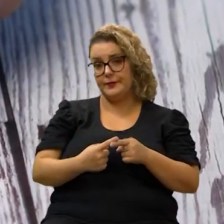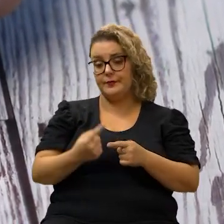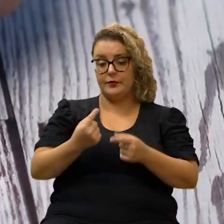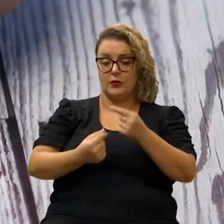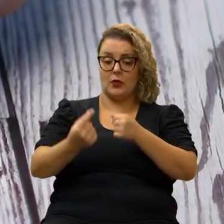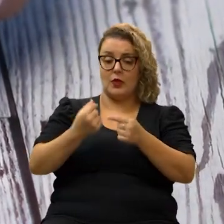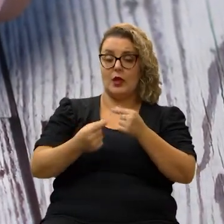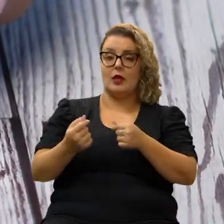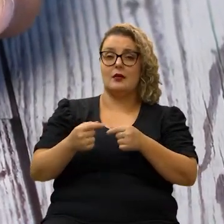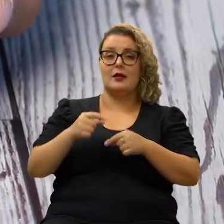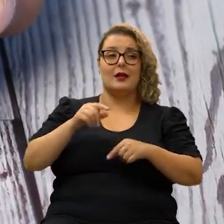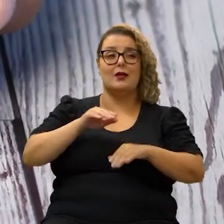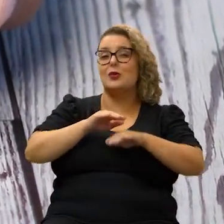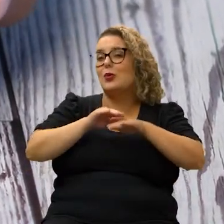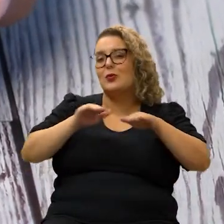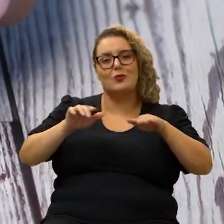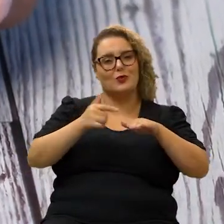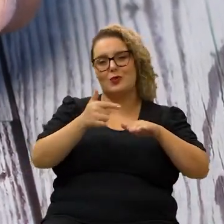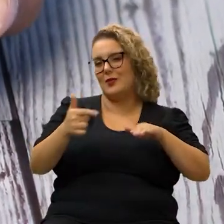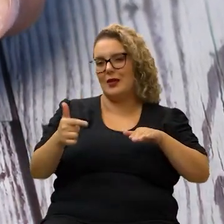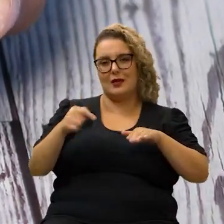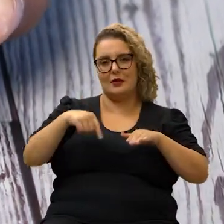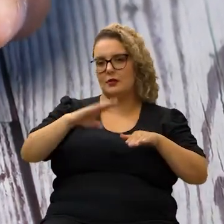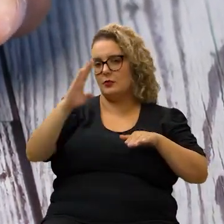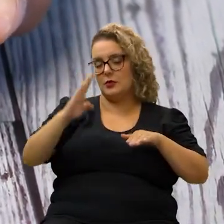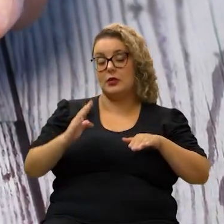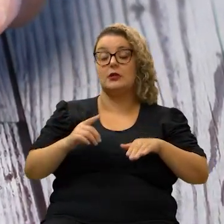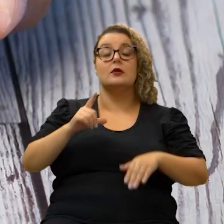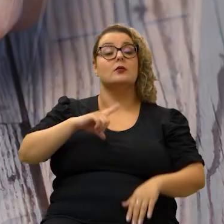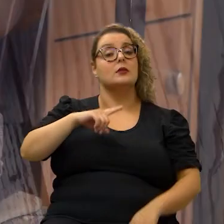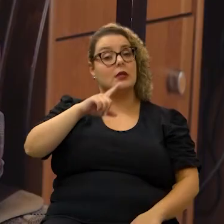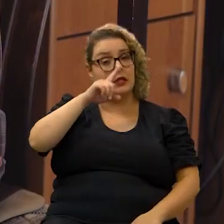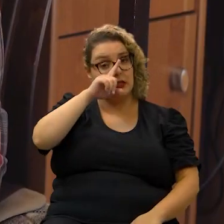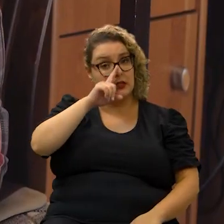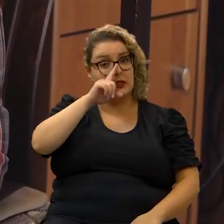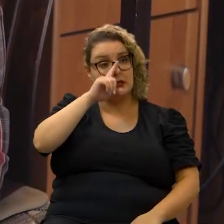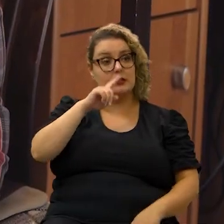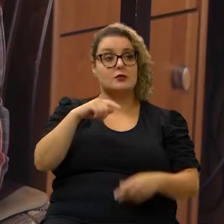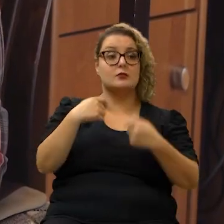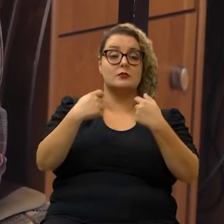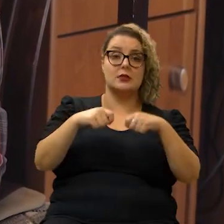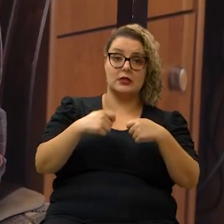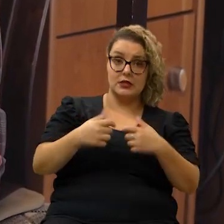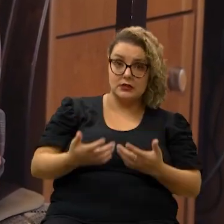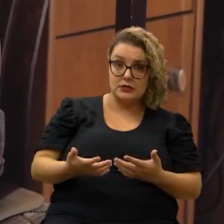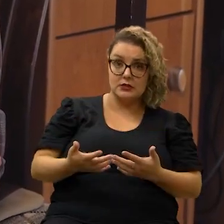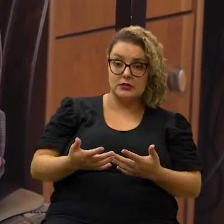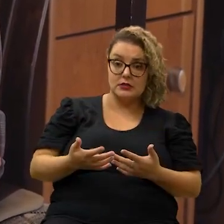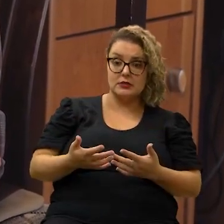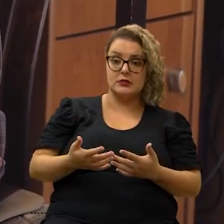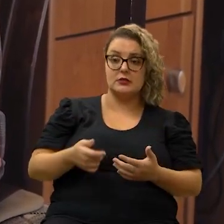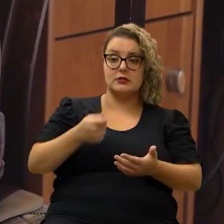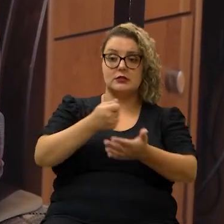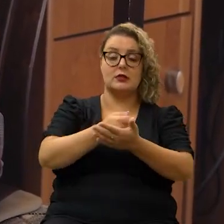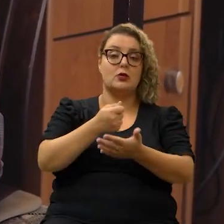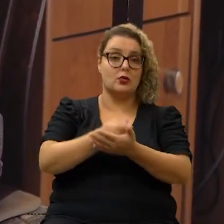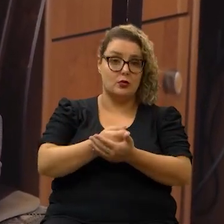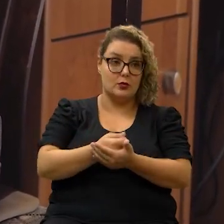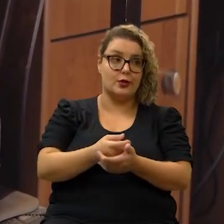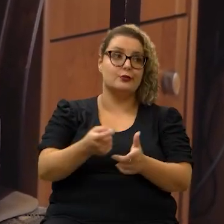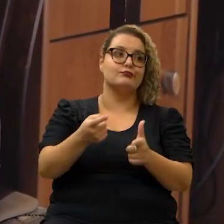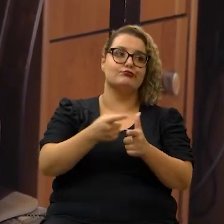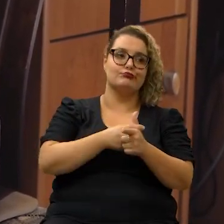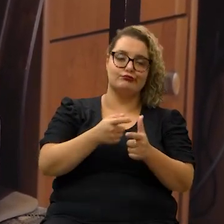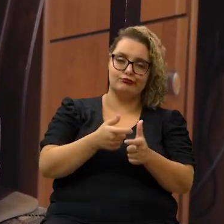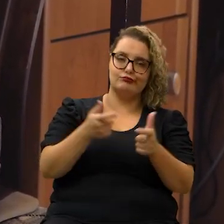a economia ela é muito instável no Brasil então é muito risco de você precisar e ser obrigado